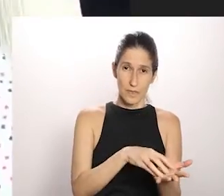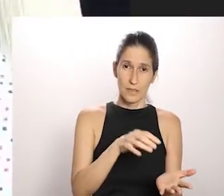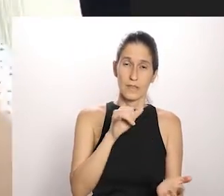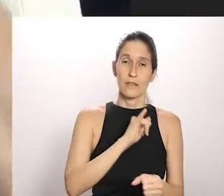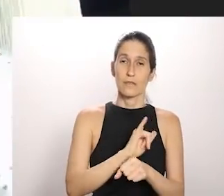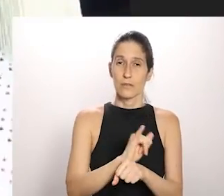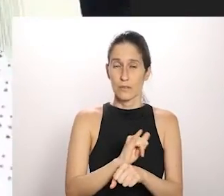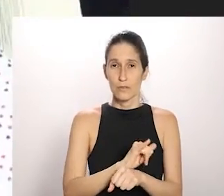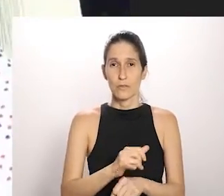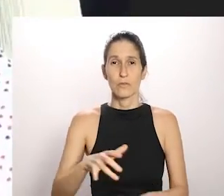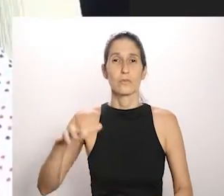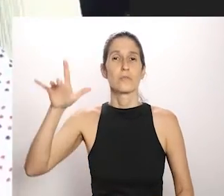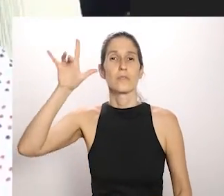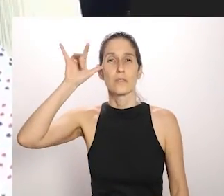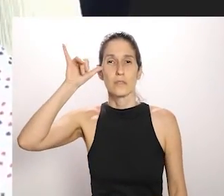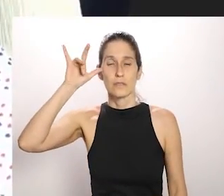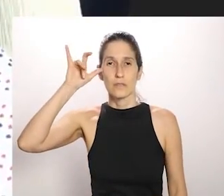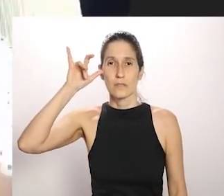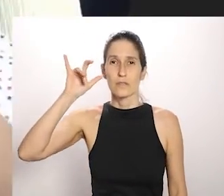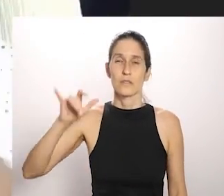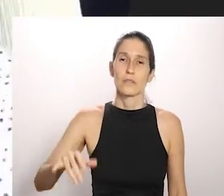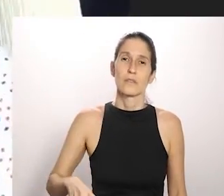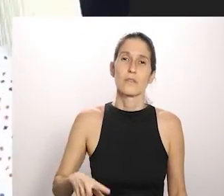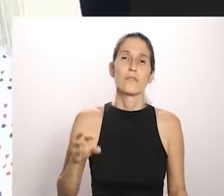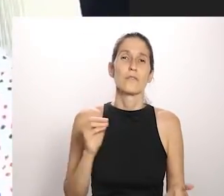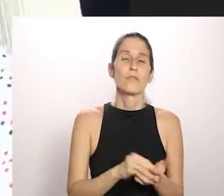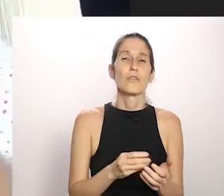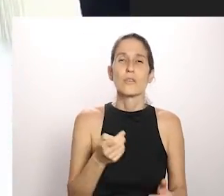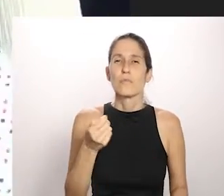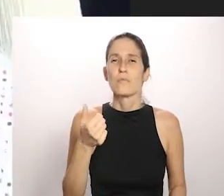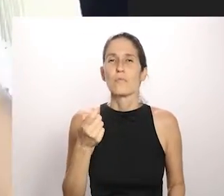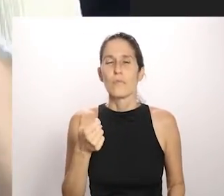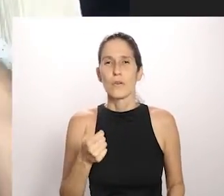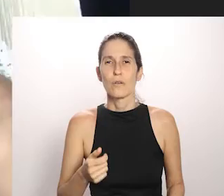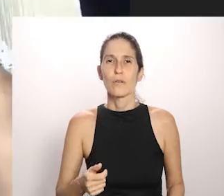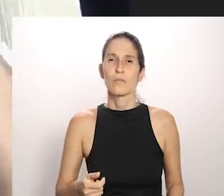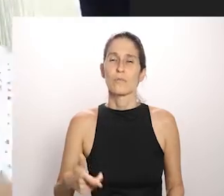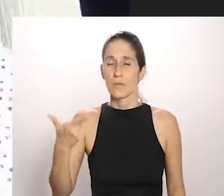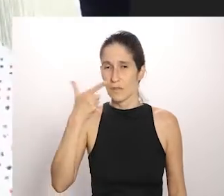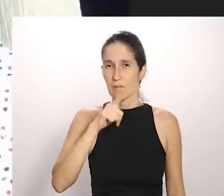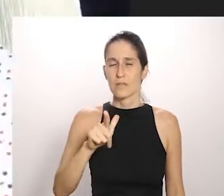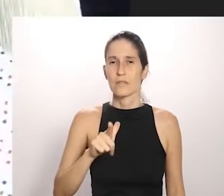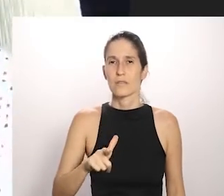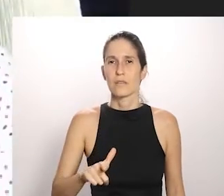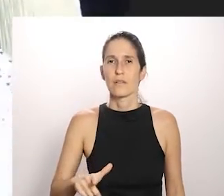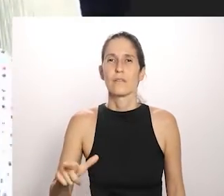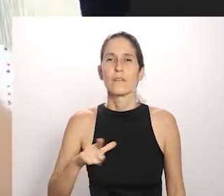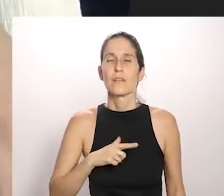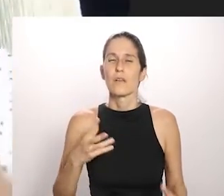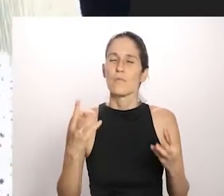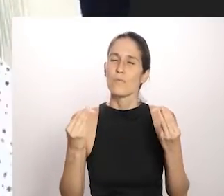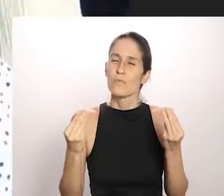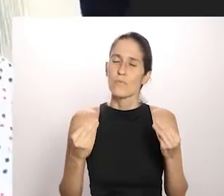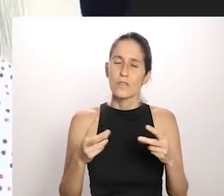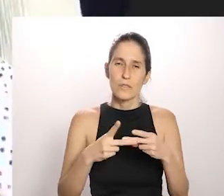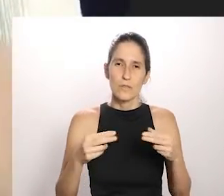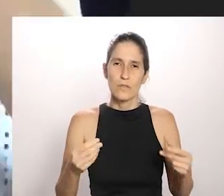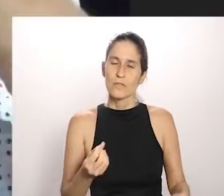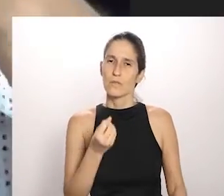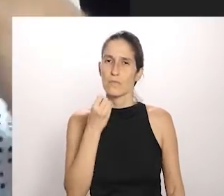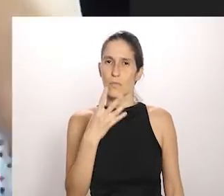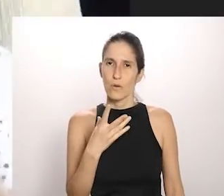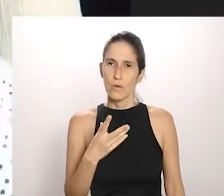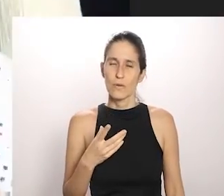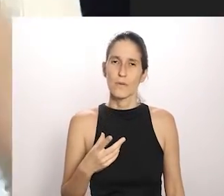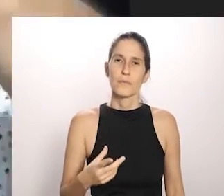inscreve aí no YouTube, está perto aí da gente chegar lá, falta poucos, então vamos chegar lá, vai ter muitos conteúdos bacanas,